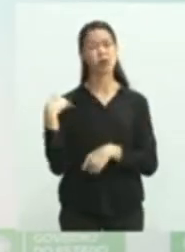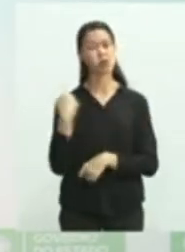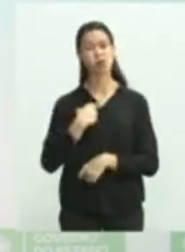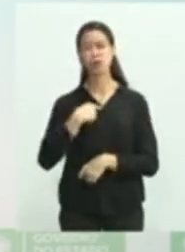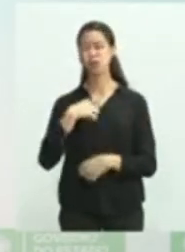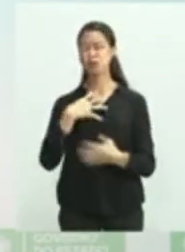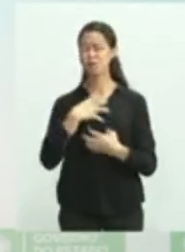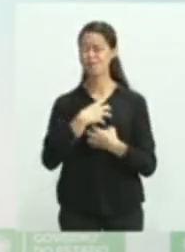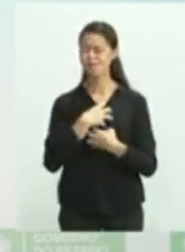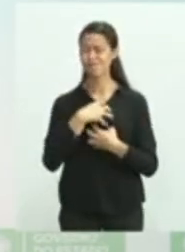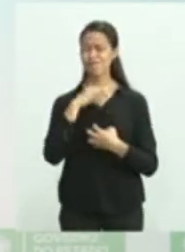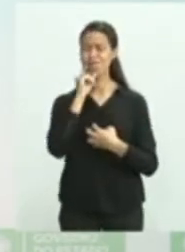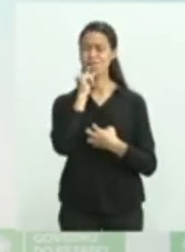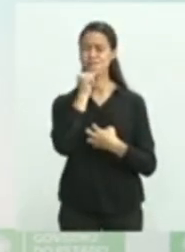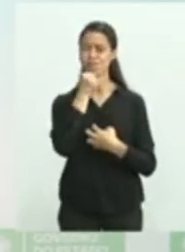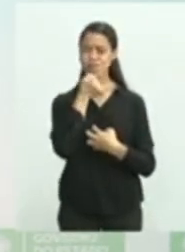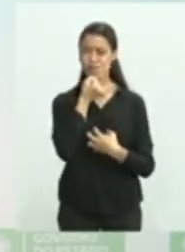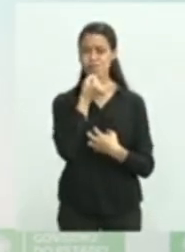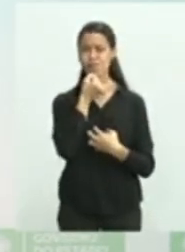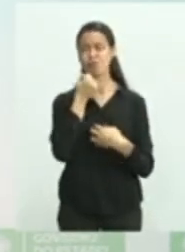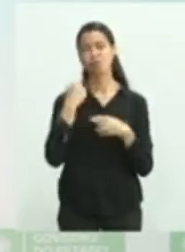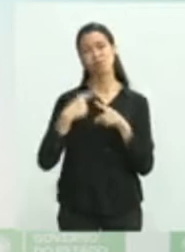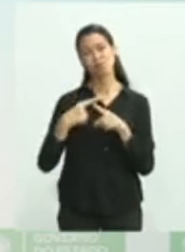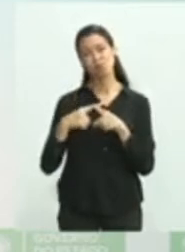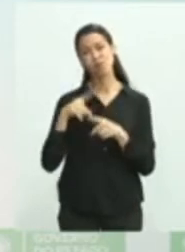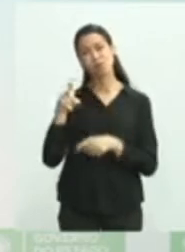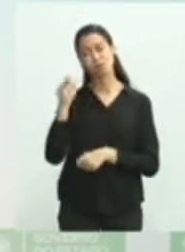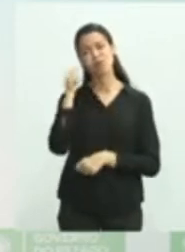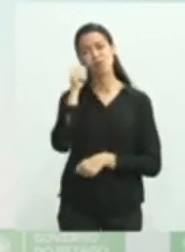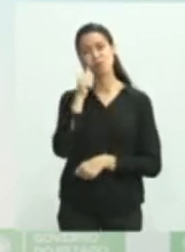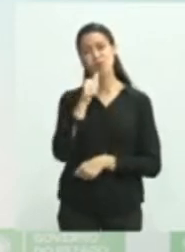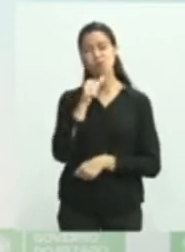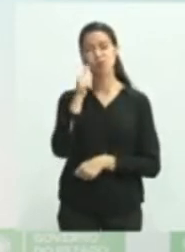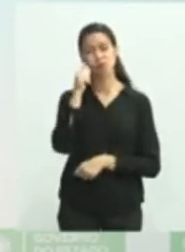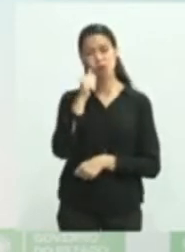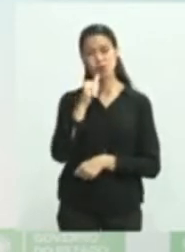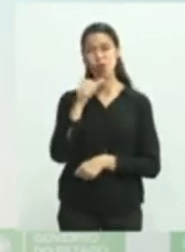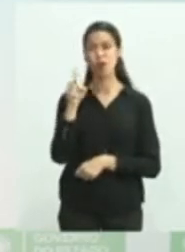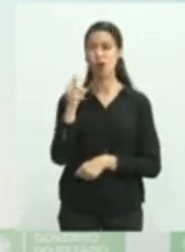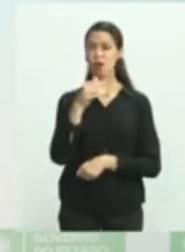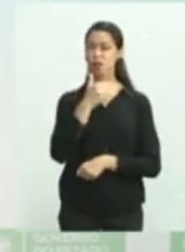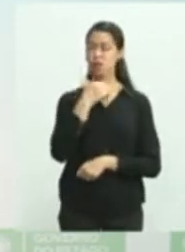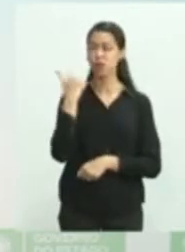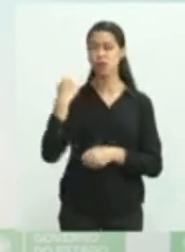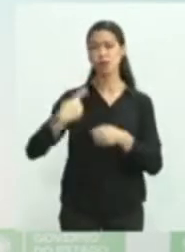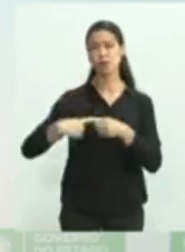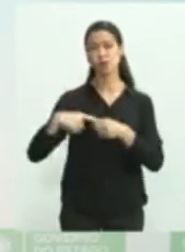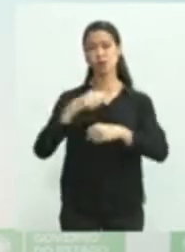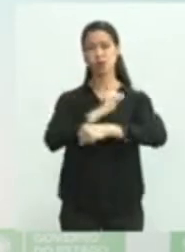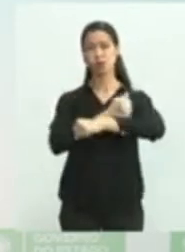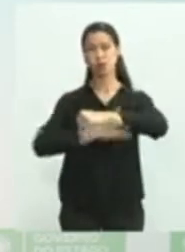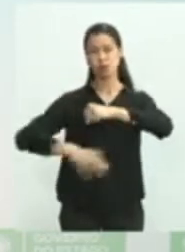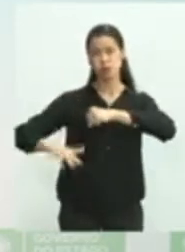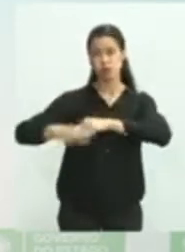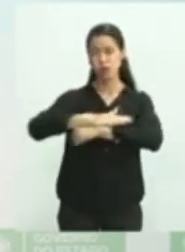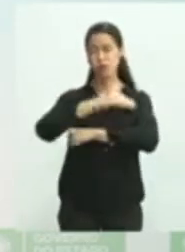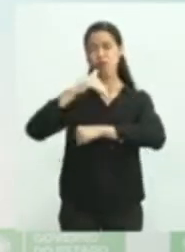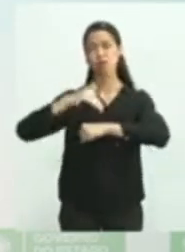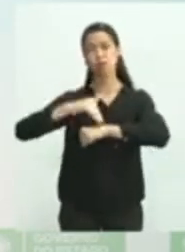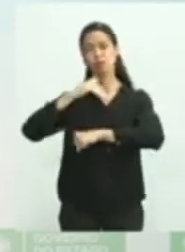profundamente o óbito da senhora lá de Bataiporã, é porque a parcela